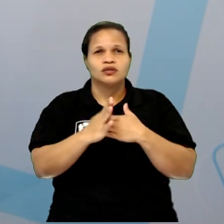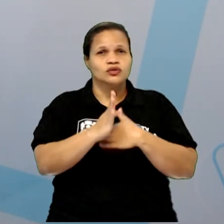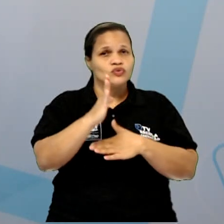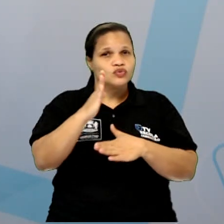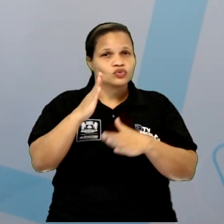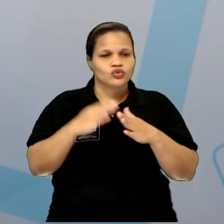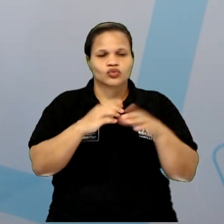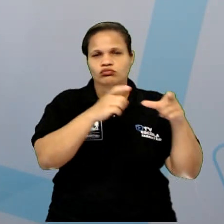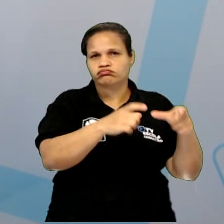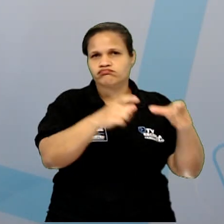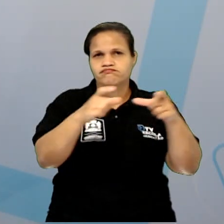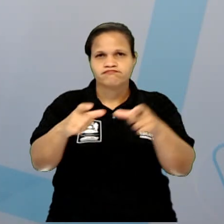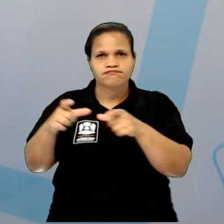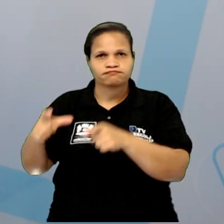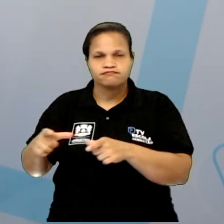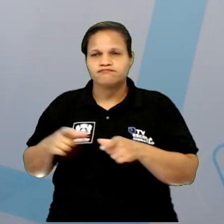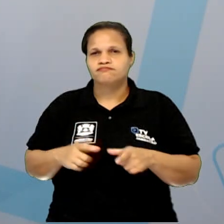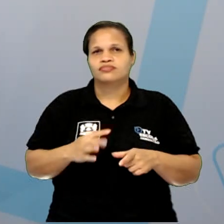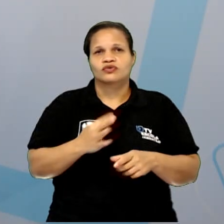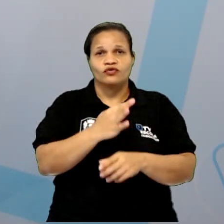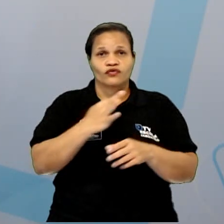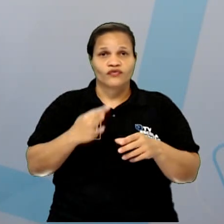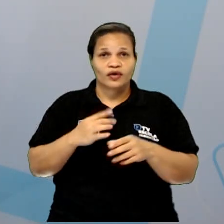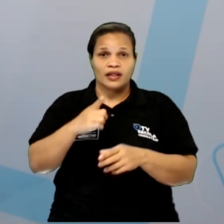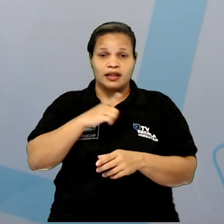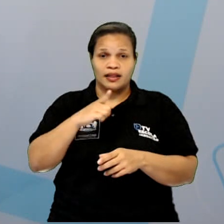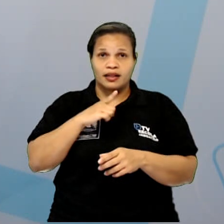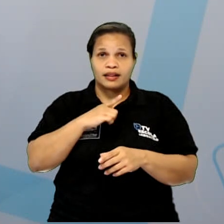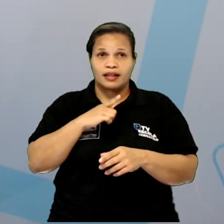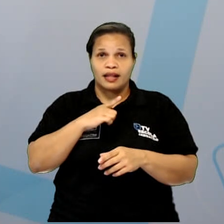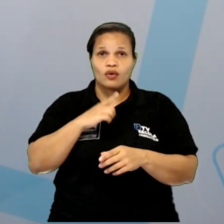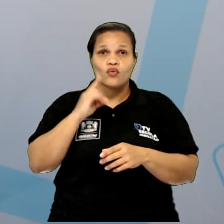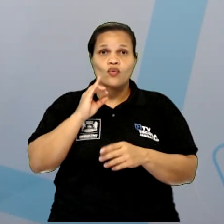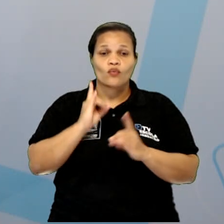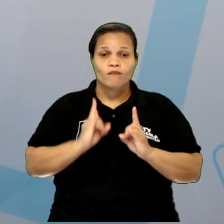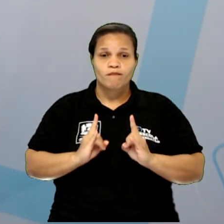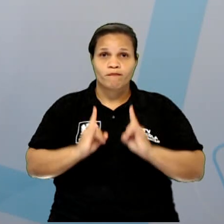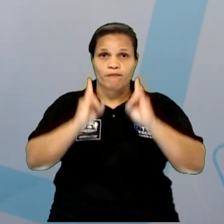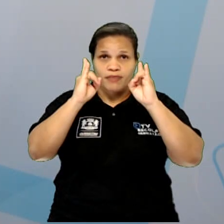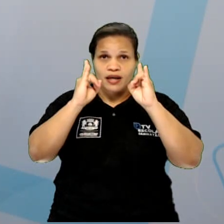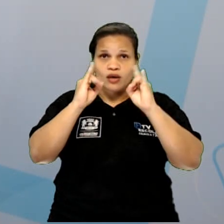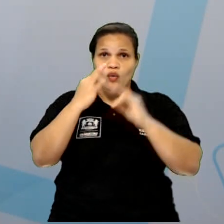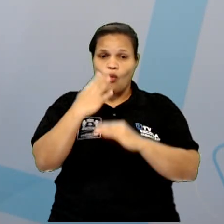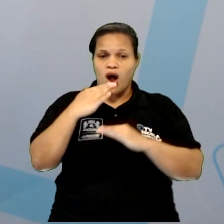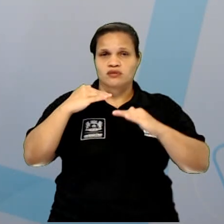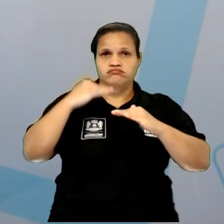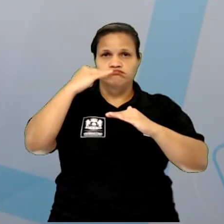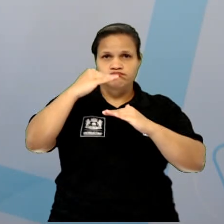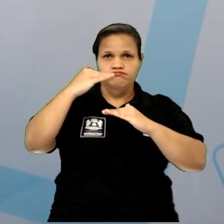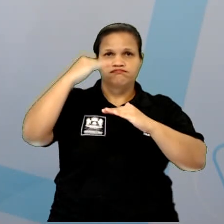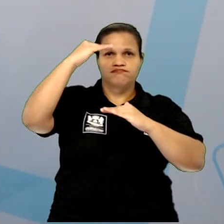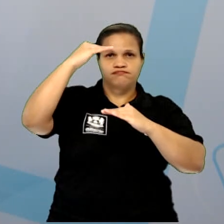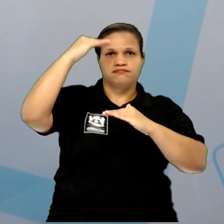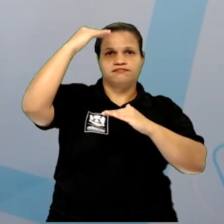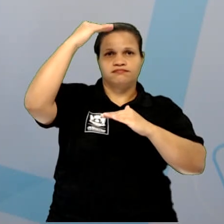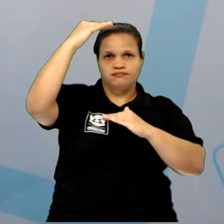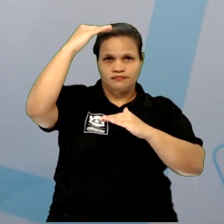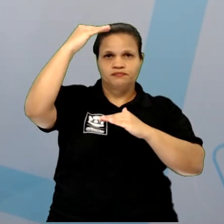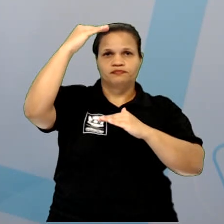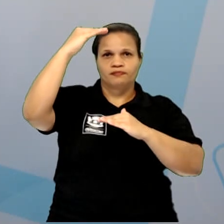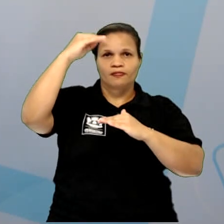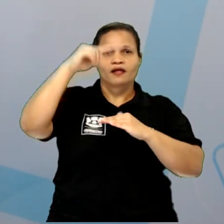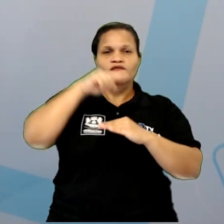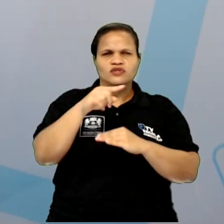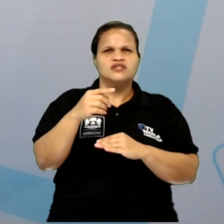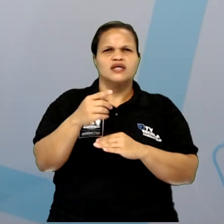espaços. Lá existem quatro andares. Essa foto aqui é do último andar, o quarto andar. Vocês vão, através desse link,